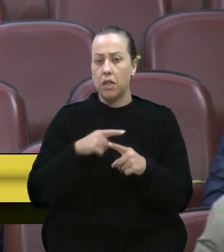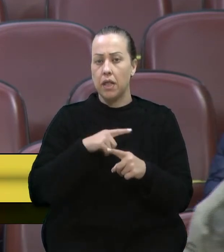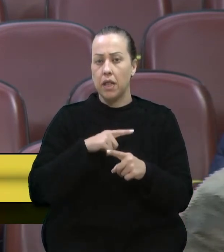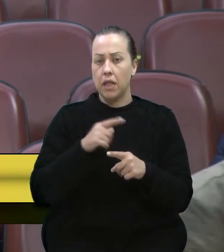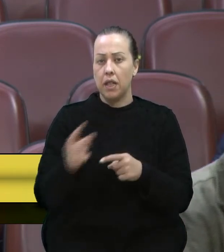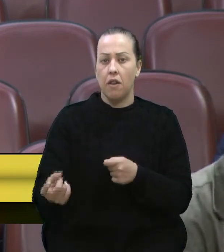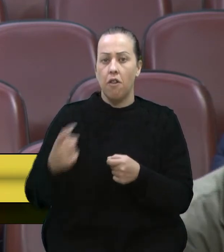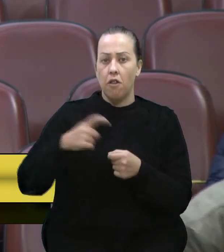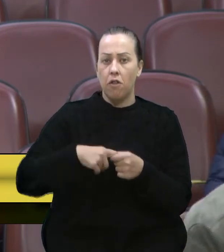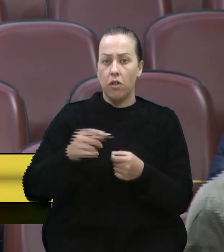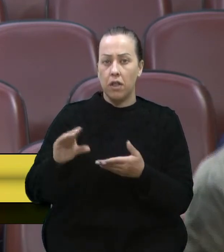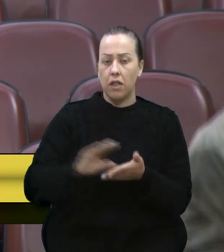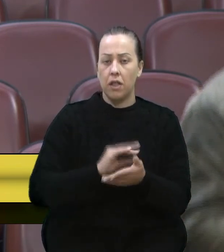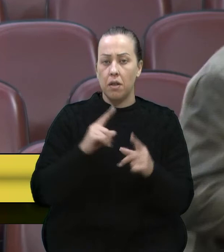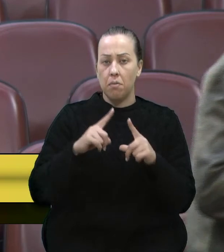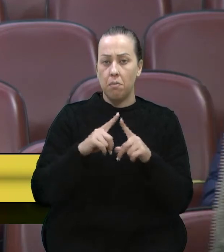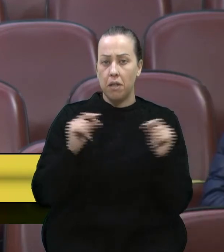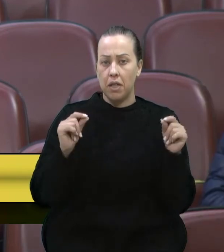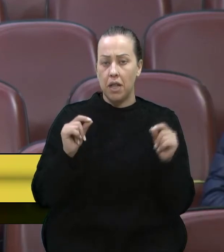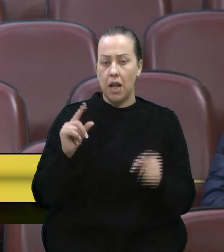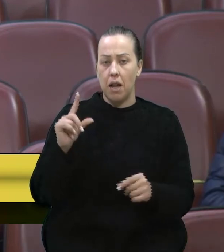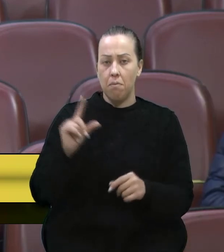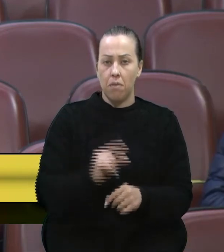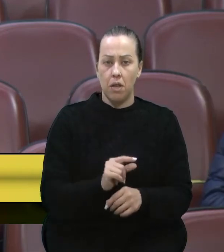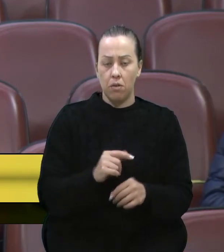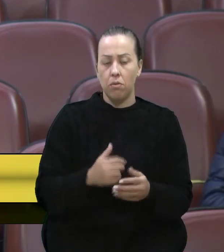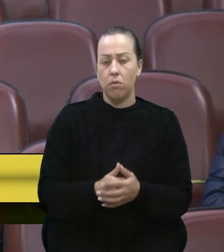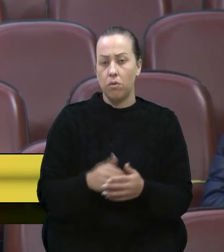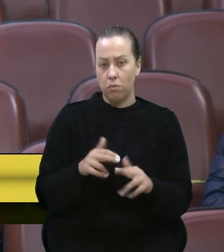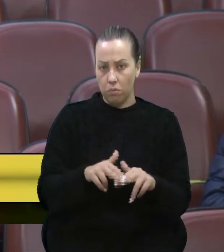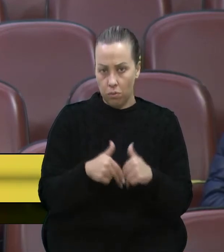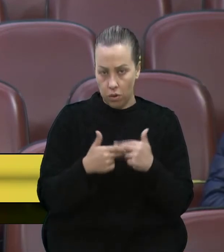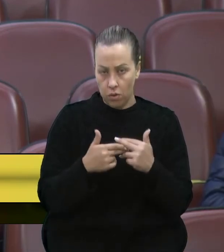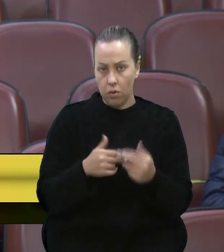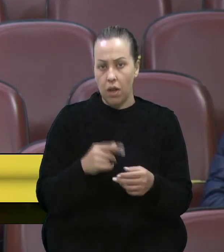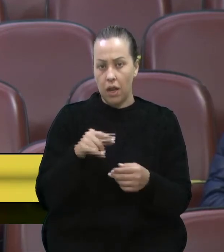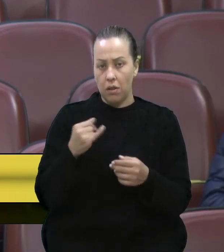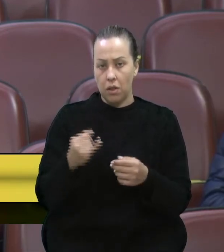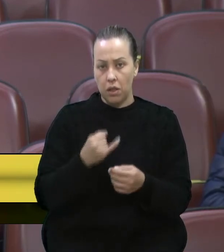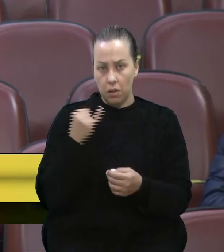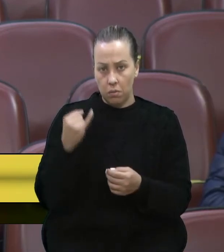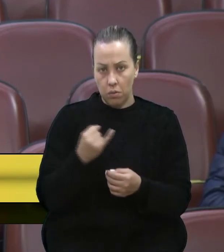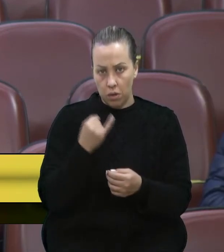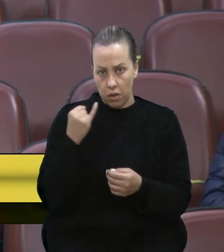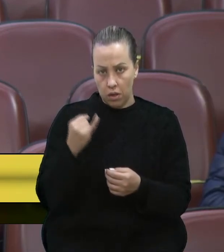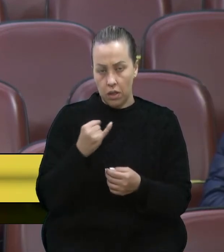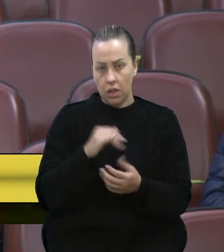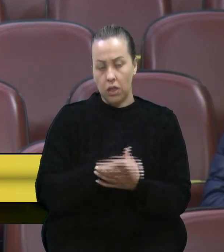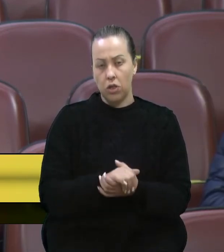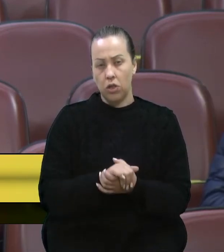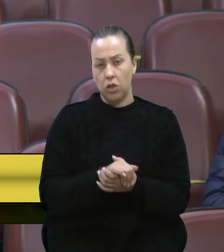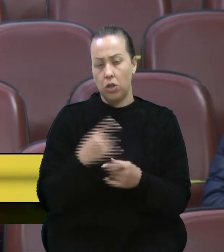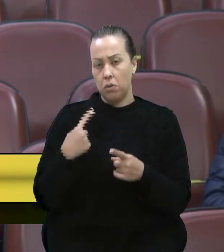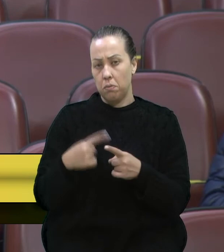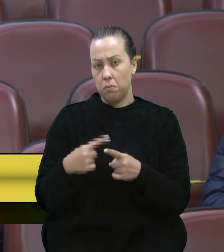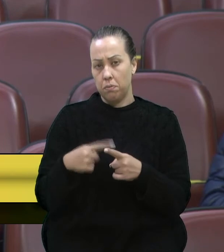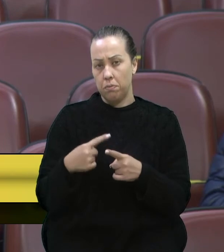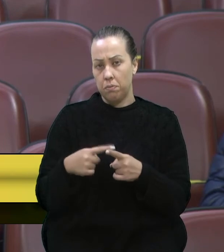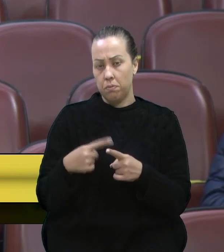retorno que vem de Brasília. Então, essa moção, ela é importantíssima, porque,